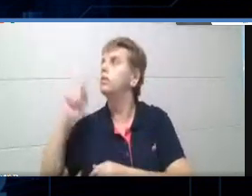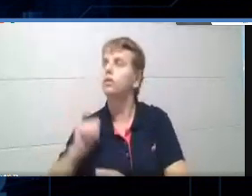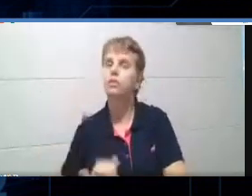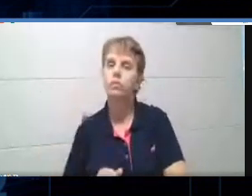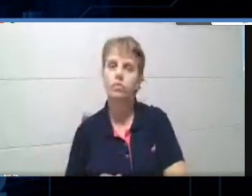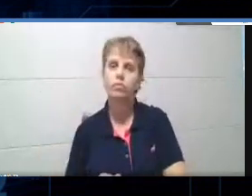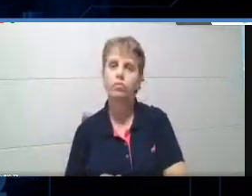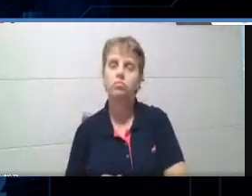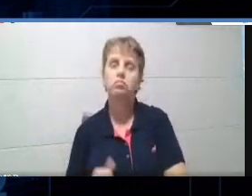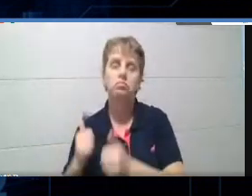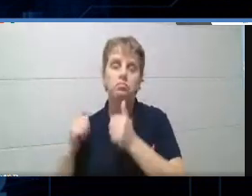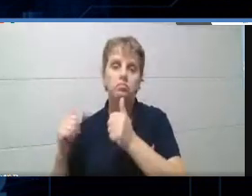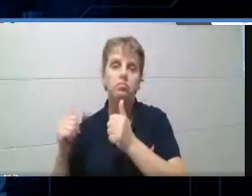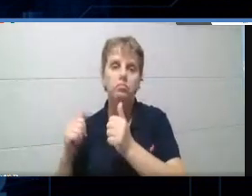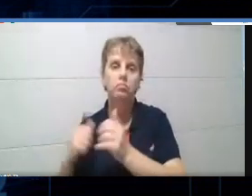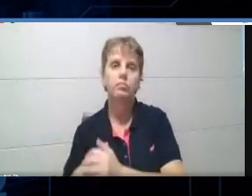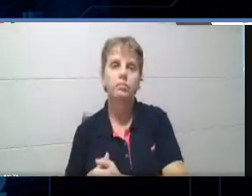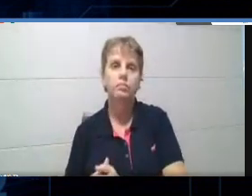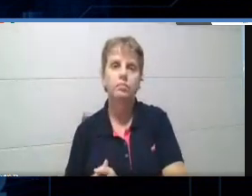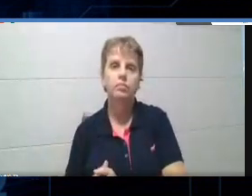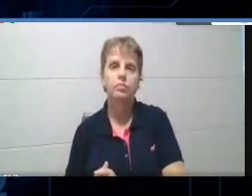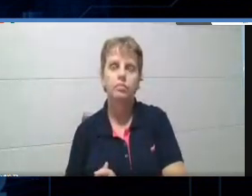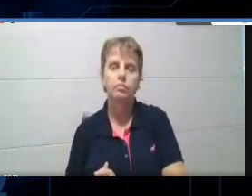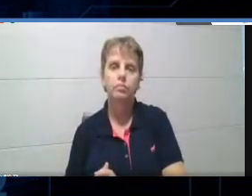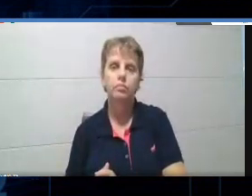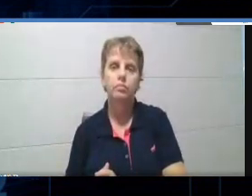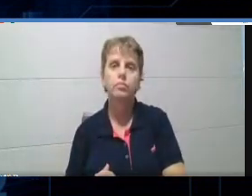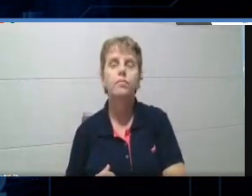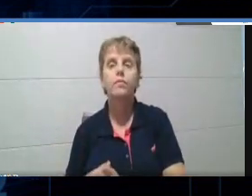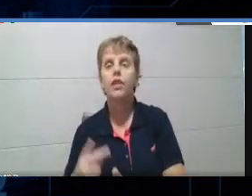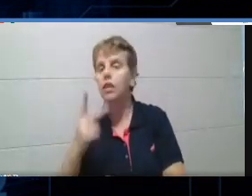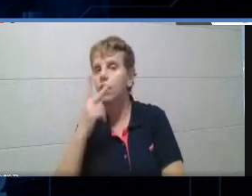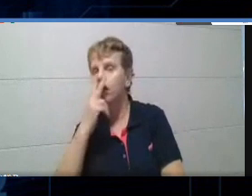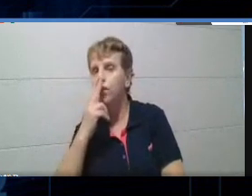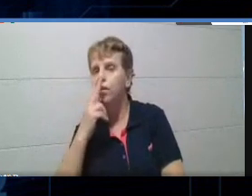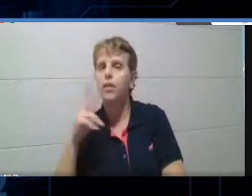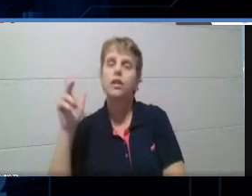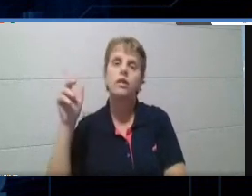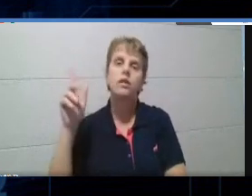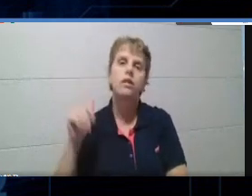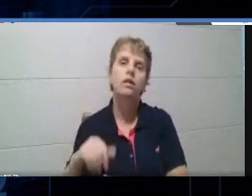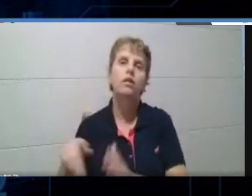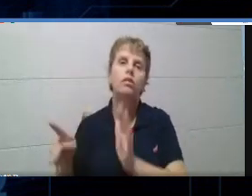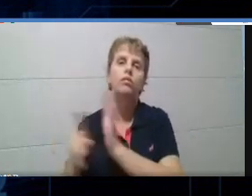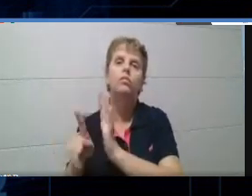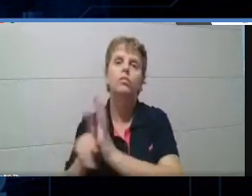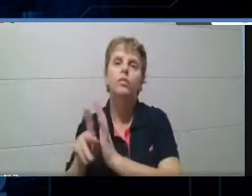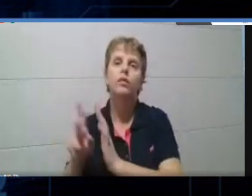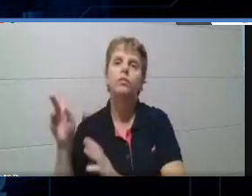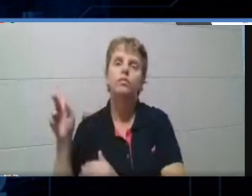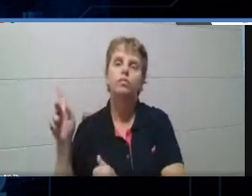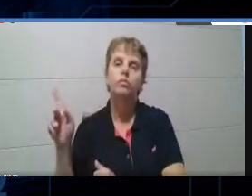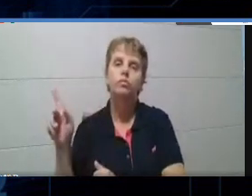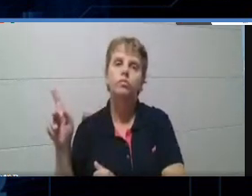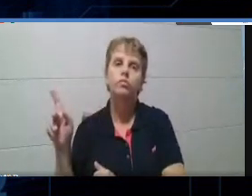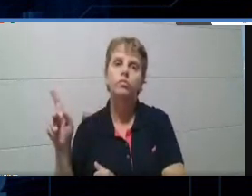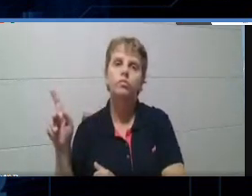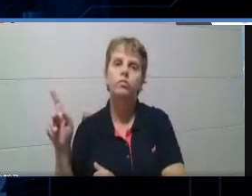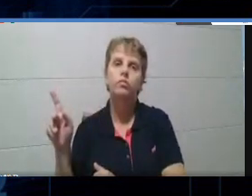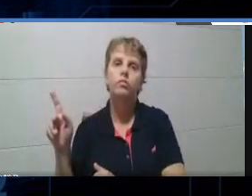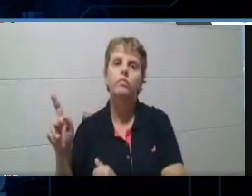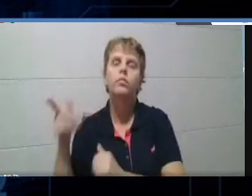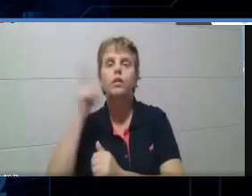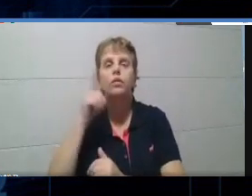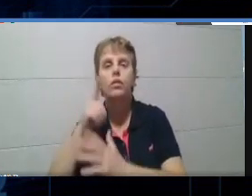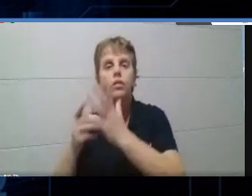Muito bem. Então, essa é página bem parecida com a página de edição do quiz, né? É a mesma página para criar,